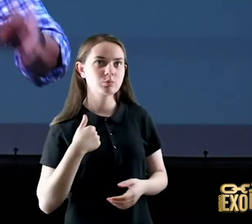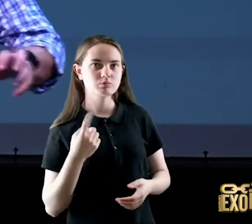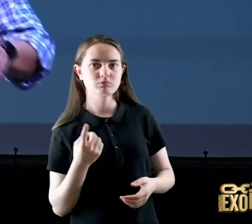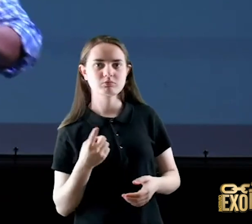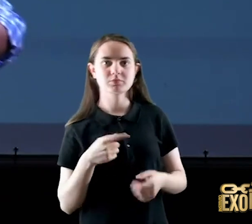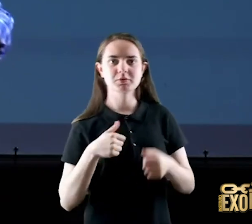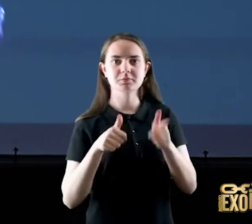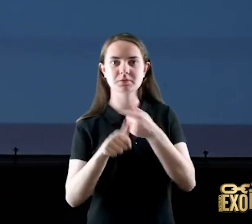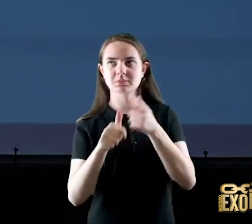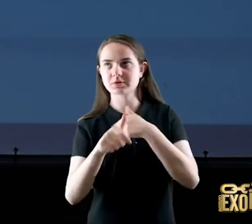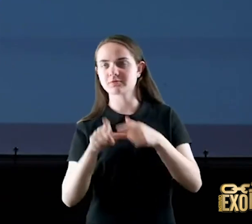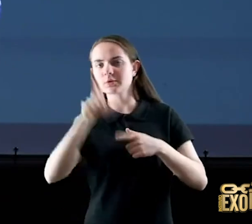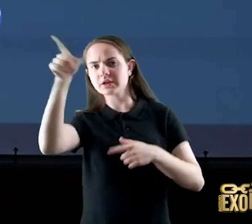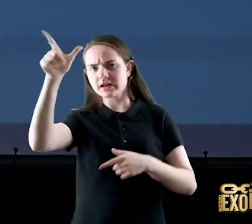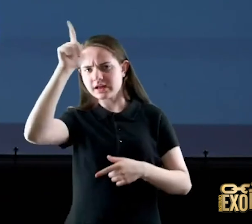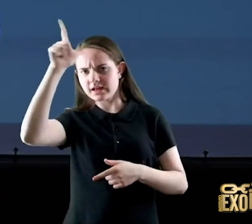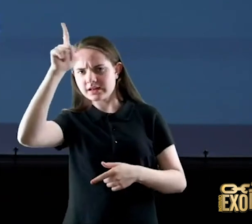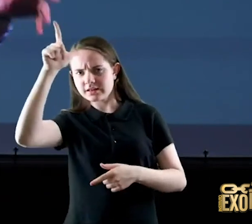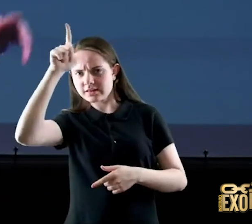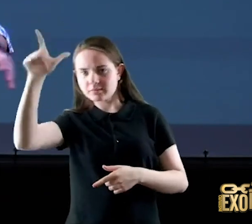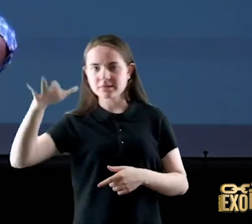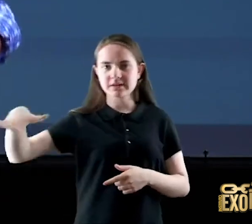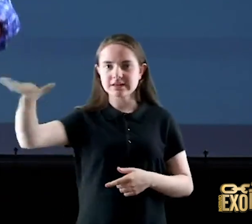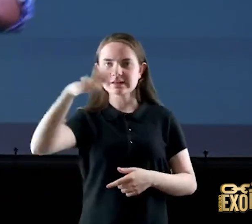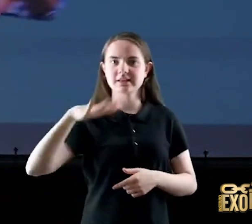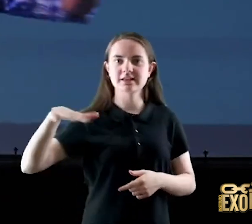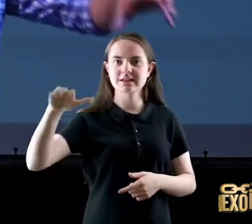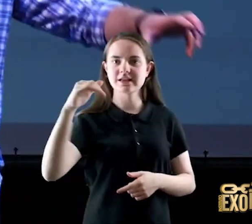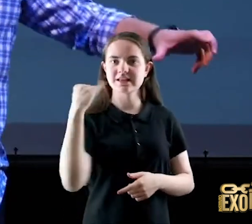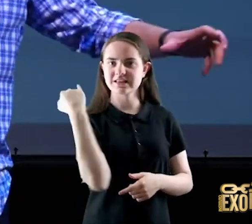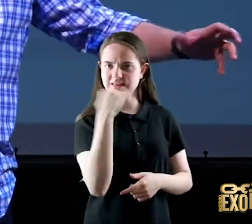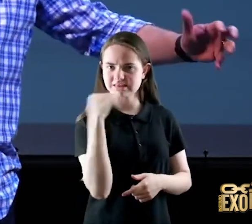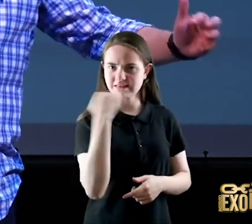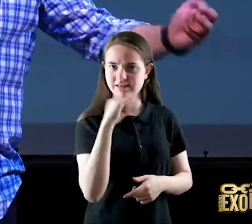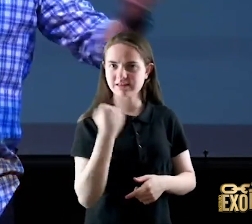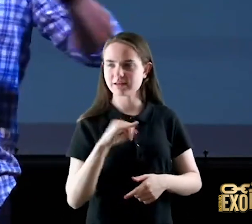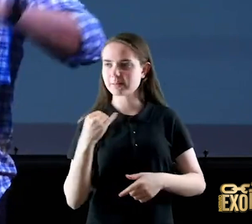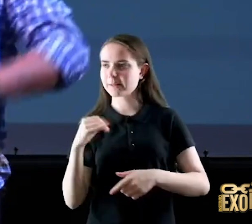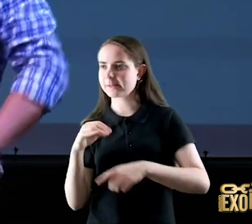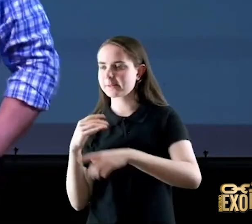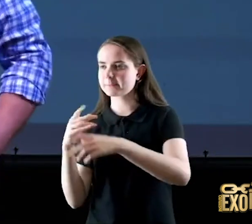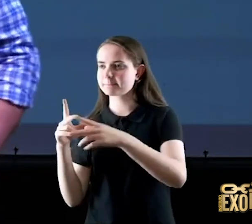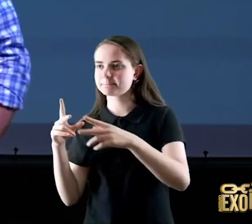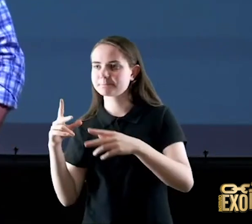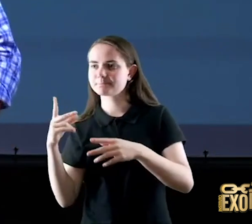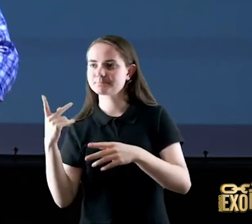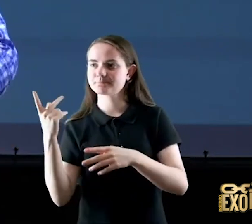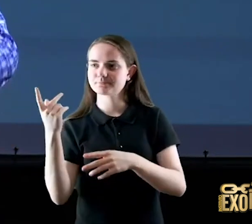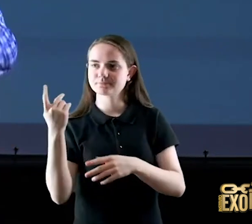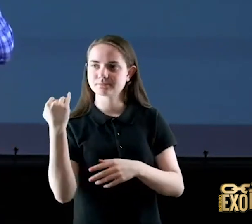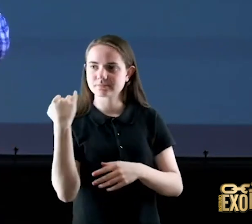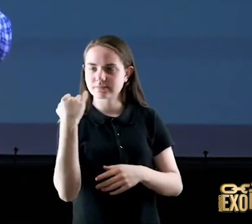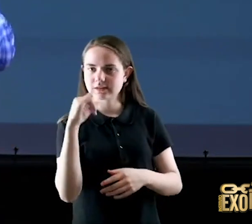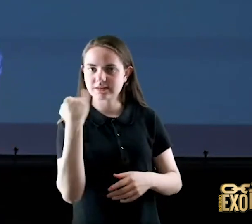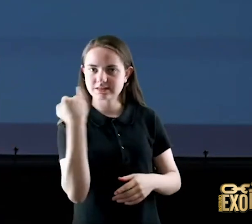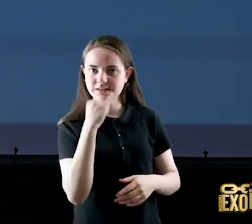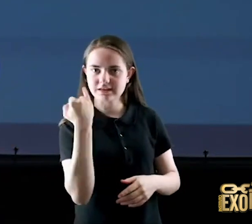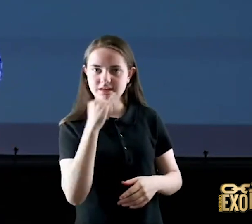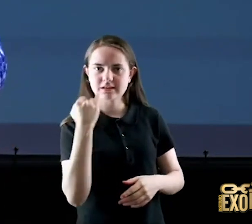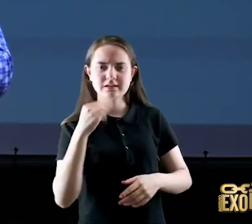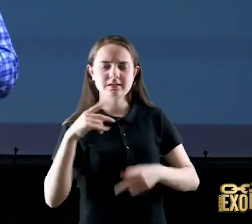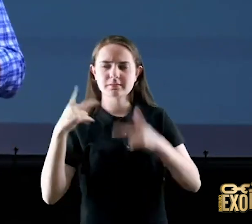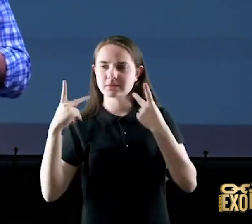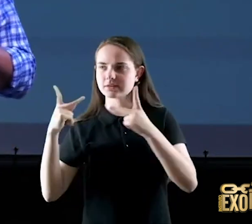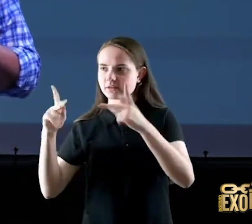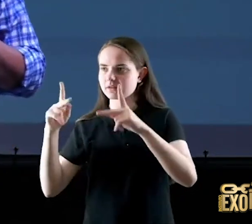preguei na Alemanha, na Itália, na República Tcheca, na Suíça eu não queria mais, eu estava cansado, fiquei lá uns 20 dias,